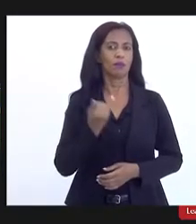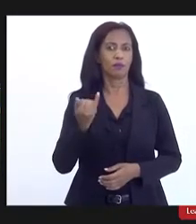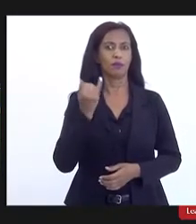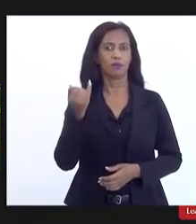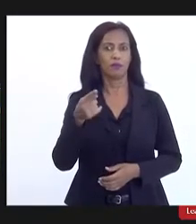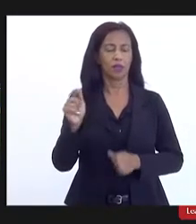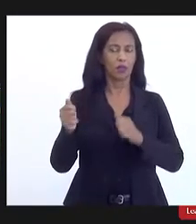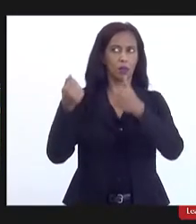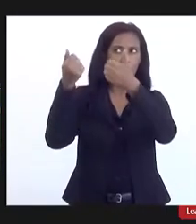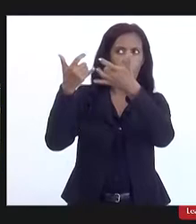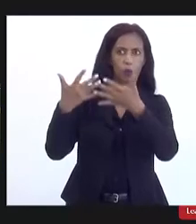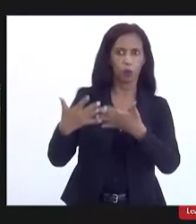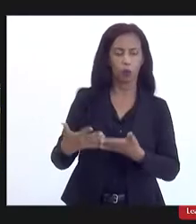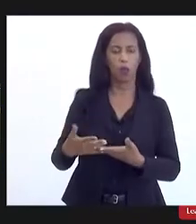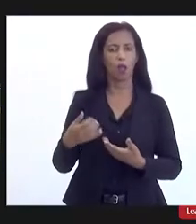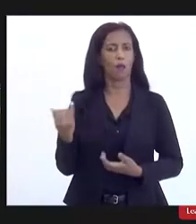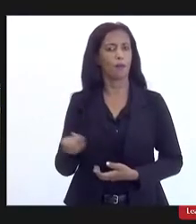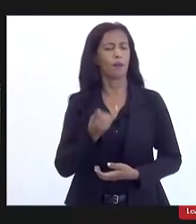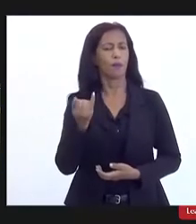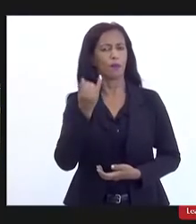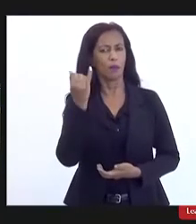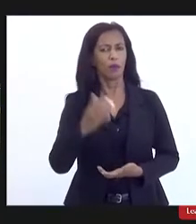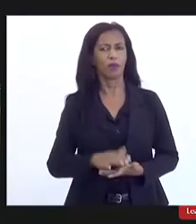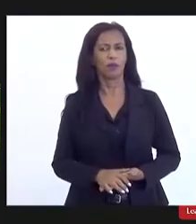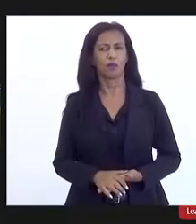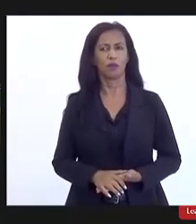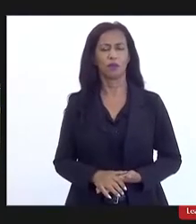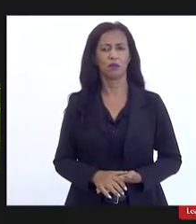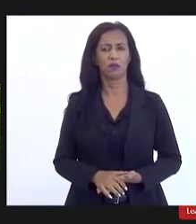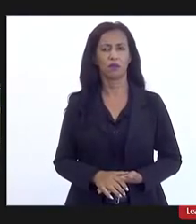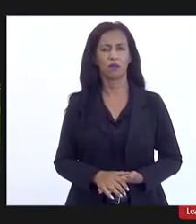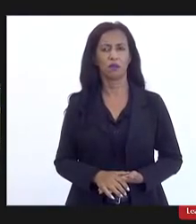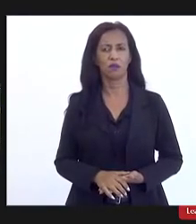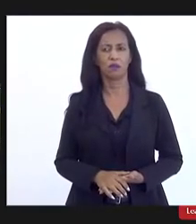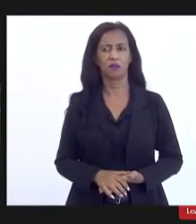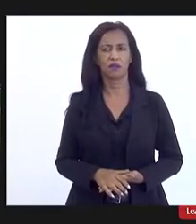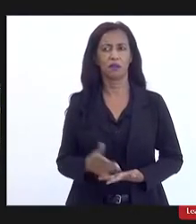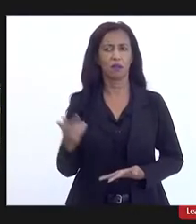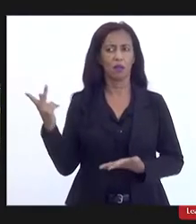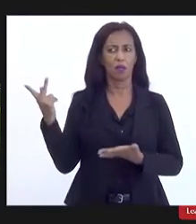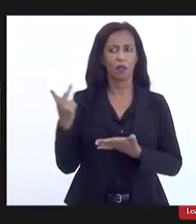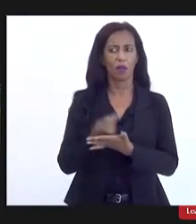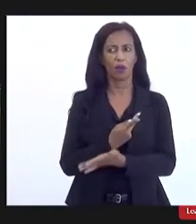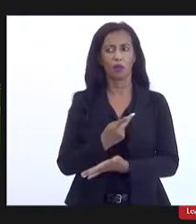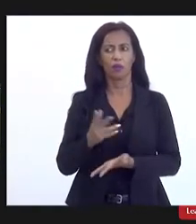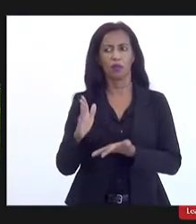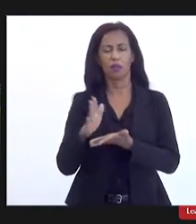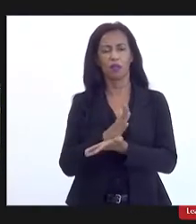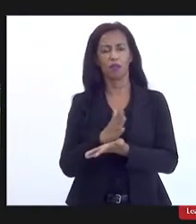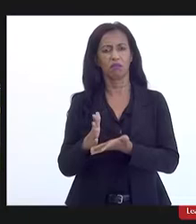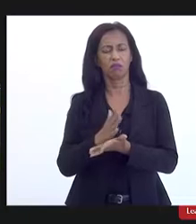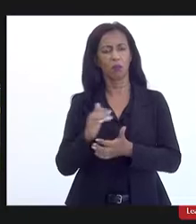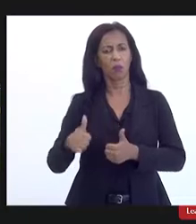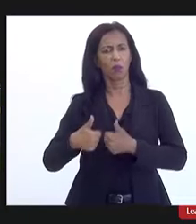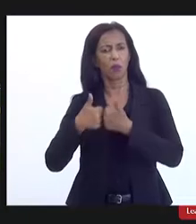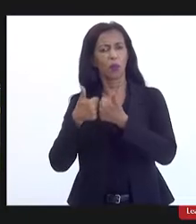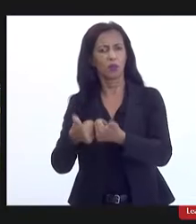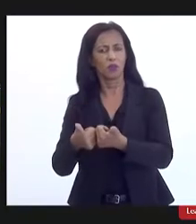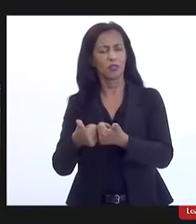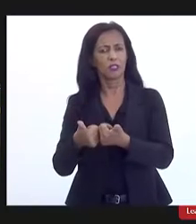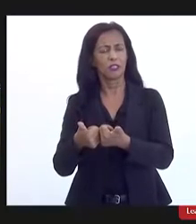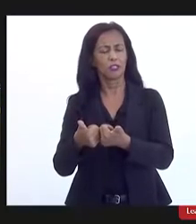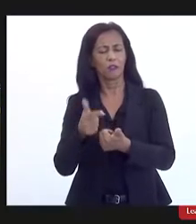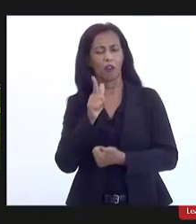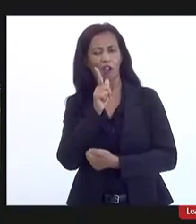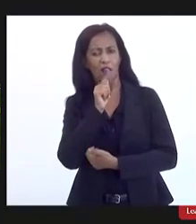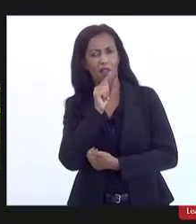é esclarecedor é muito importante para para que aconteça alguma coisa positiva em relação a água e o